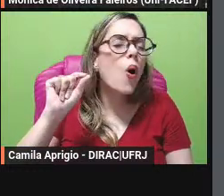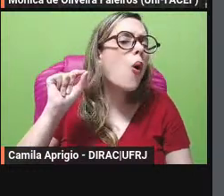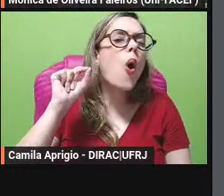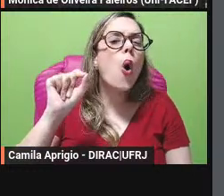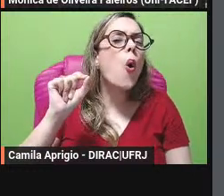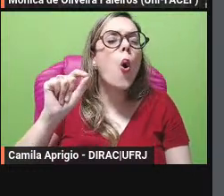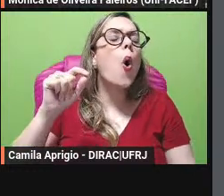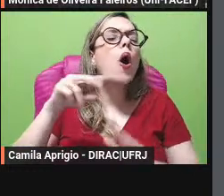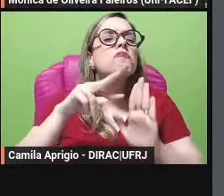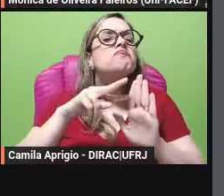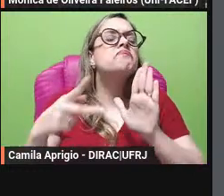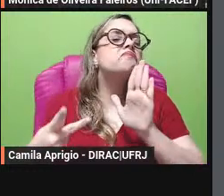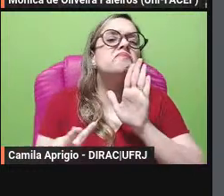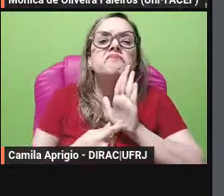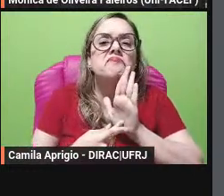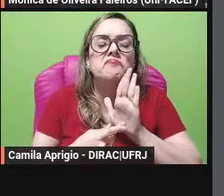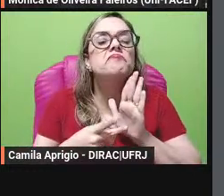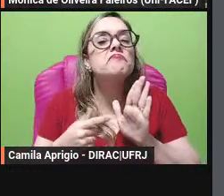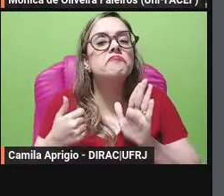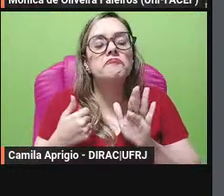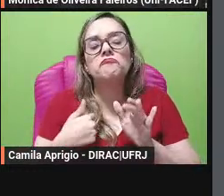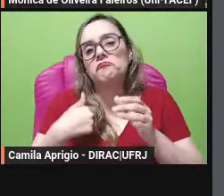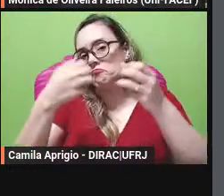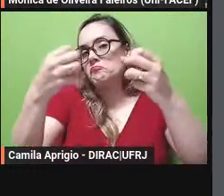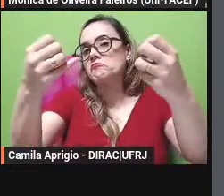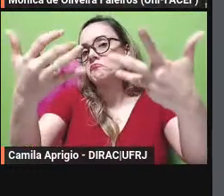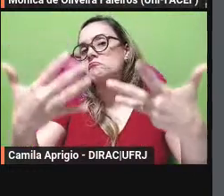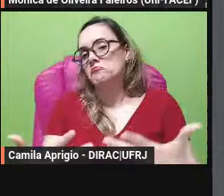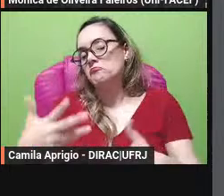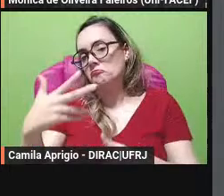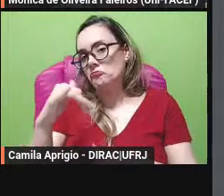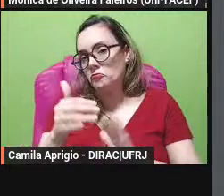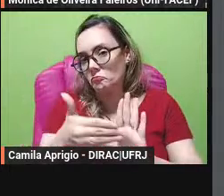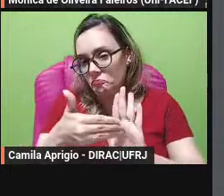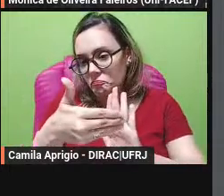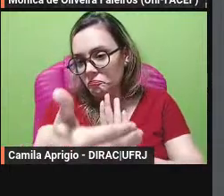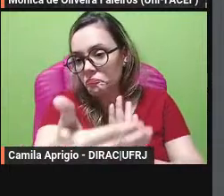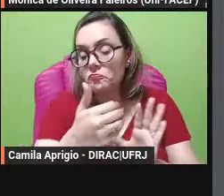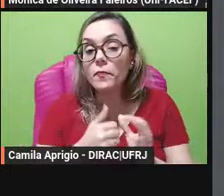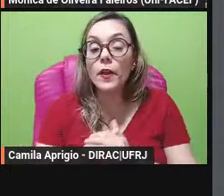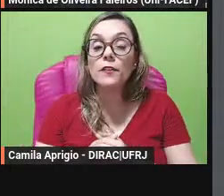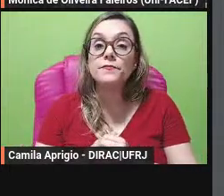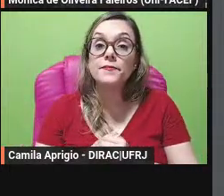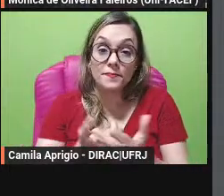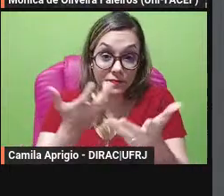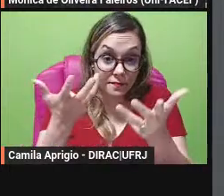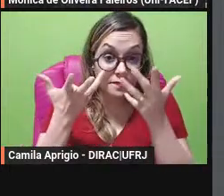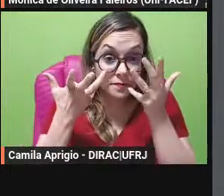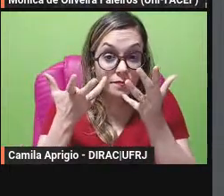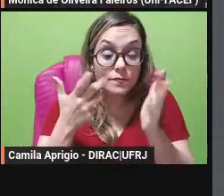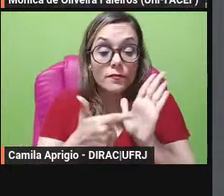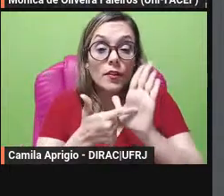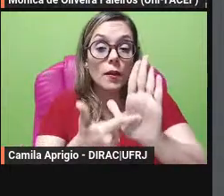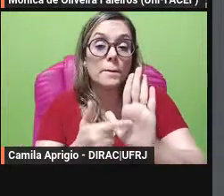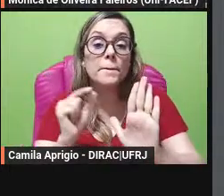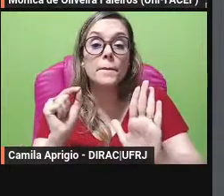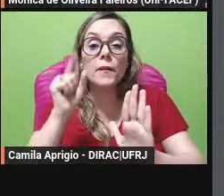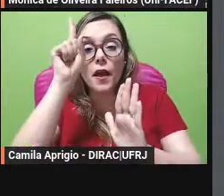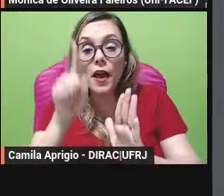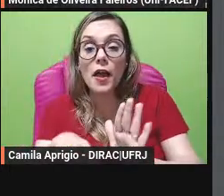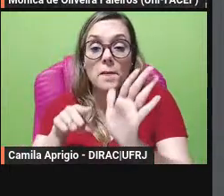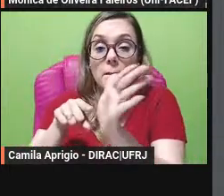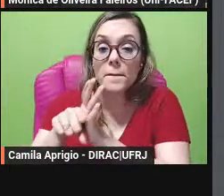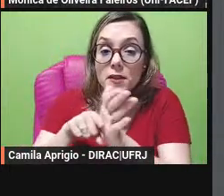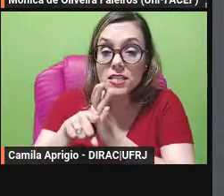comporta a fábula na contemporaneidade adoto aqui as esclarecedoras considerações da pesquisadora espanhola